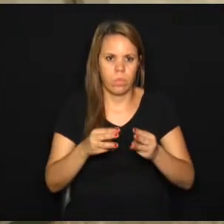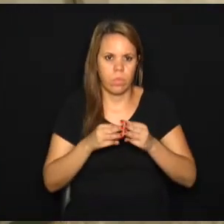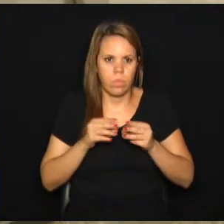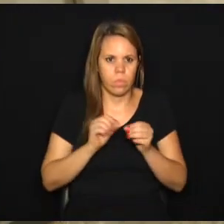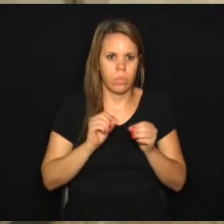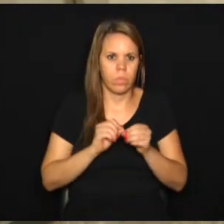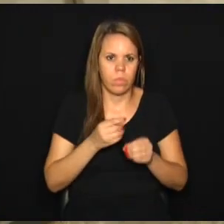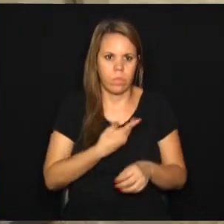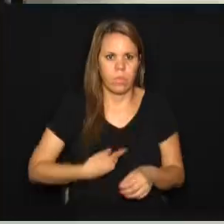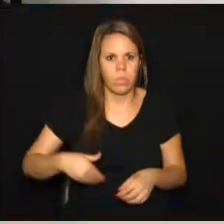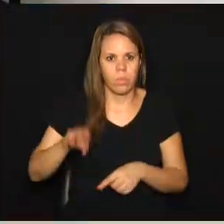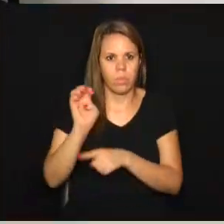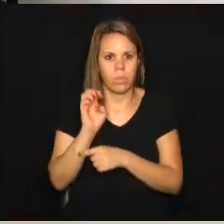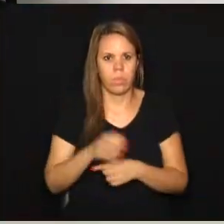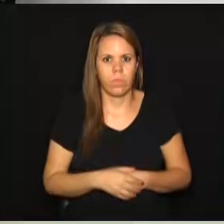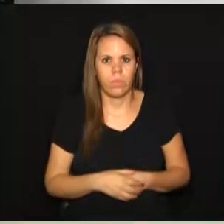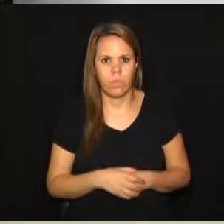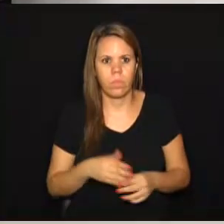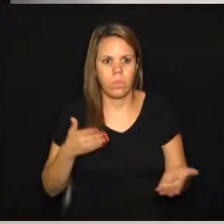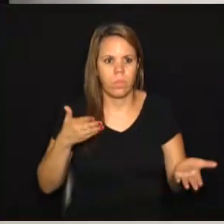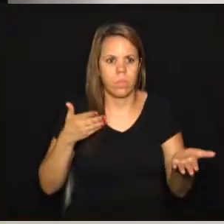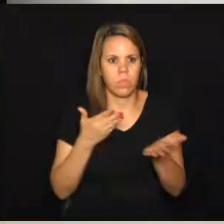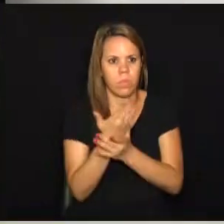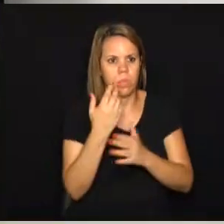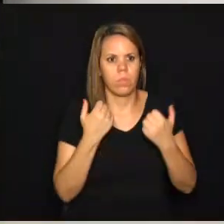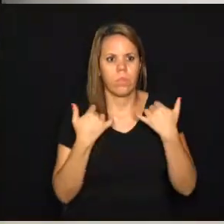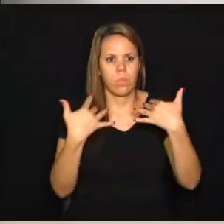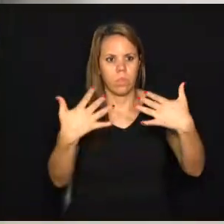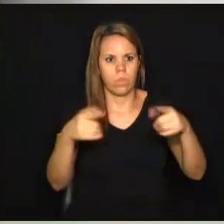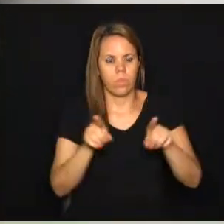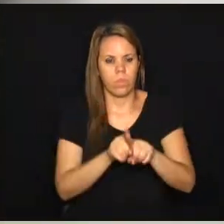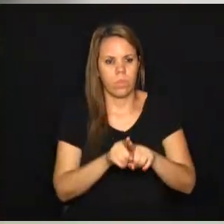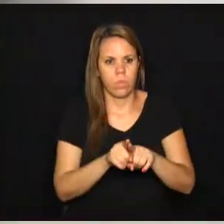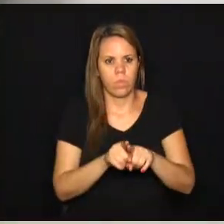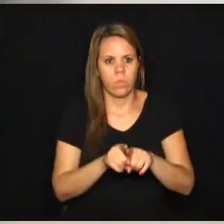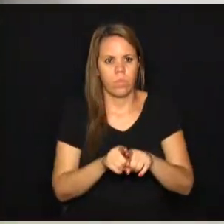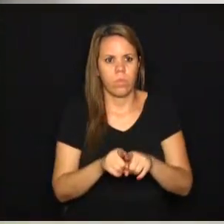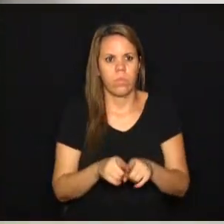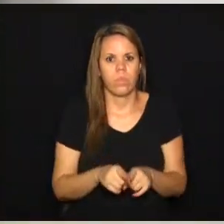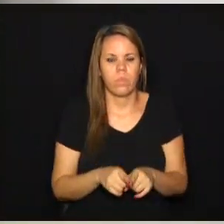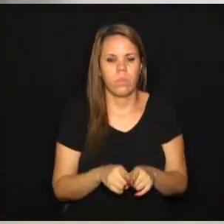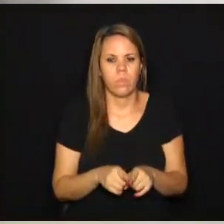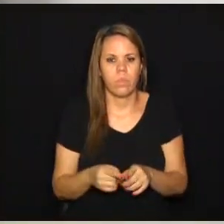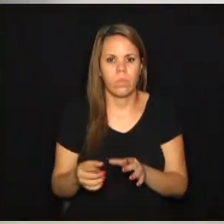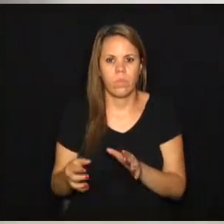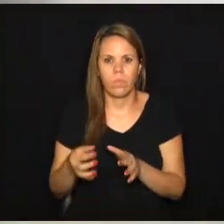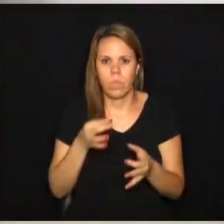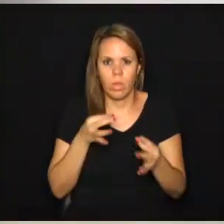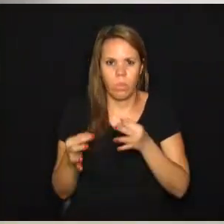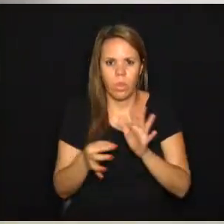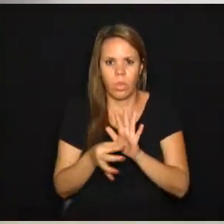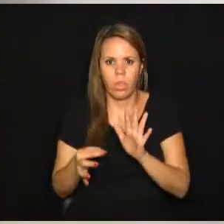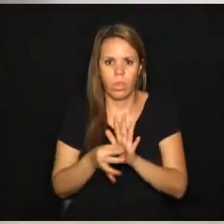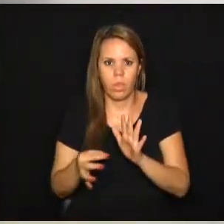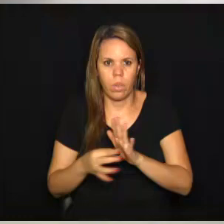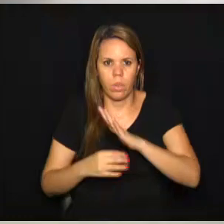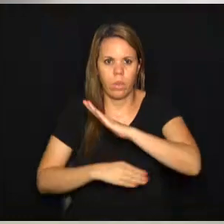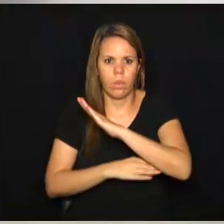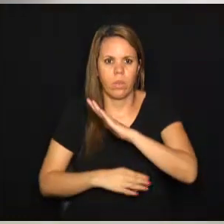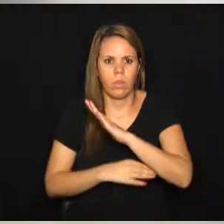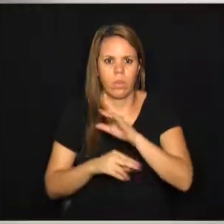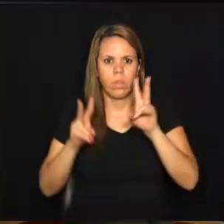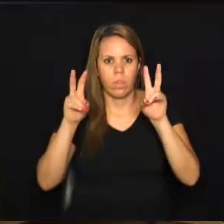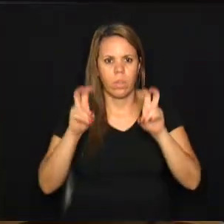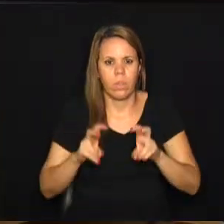estamos fazendo ao governo do estado. Aprovada no plenário, a moção passa agora a expressar a opinião do Legislativo Campineiro